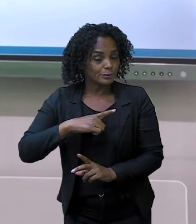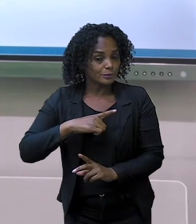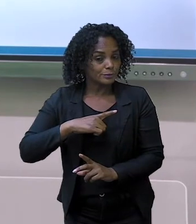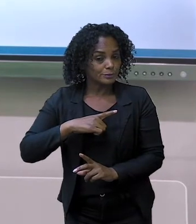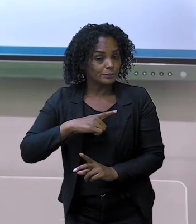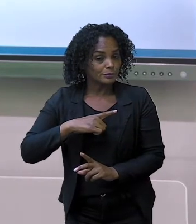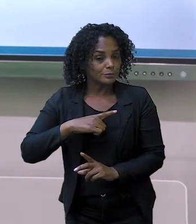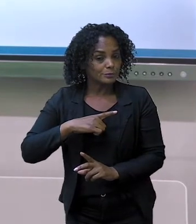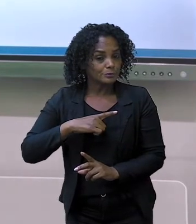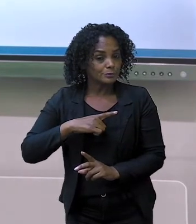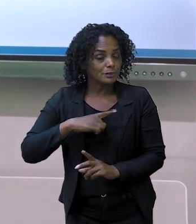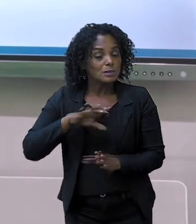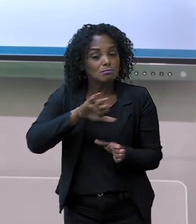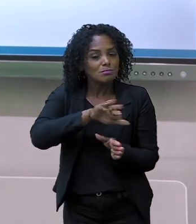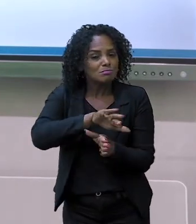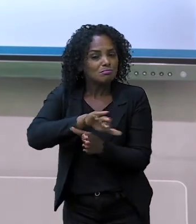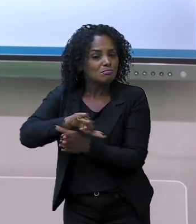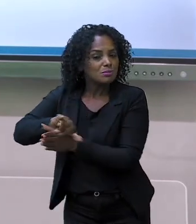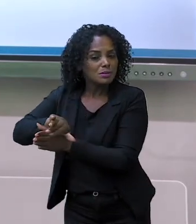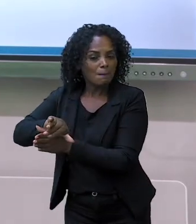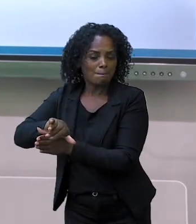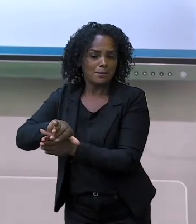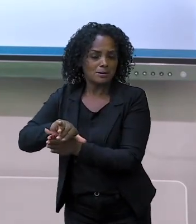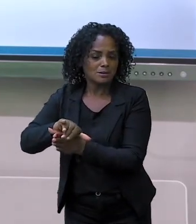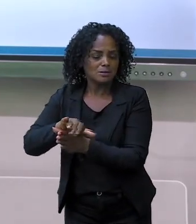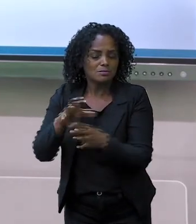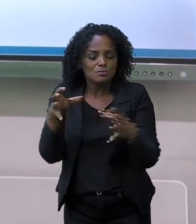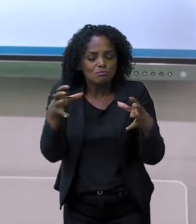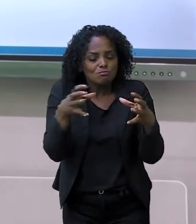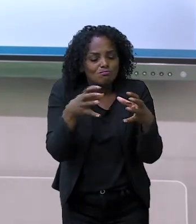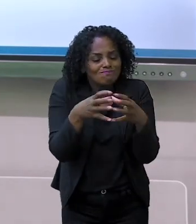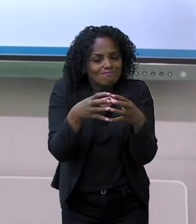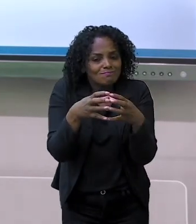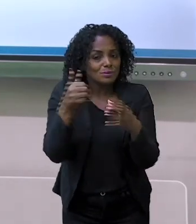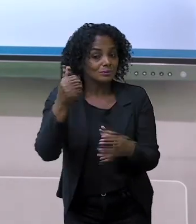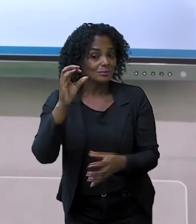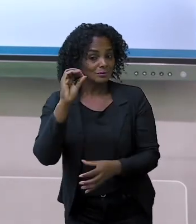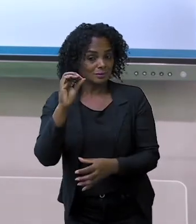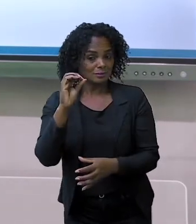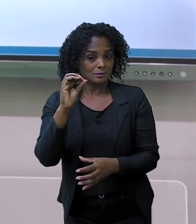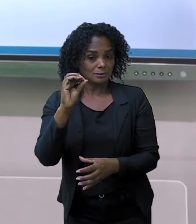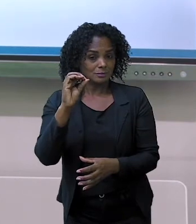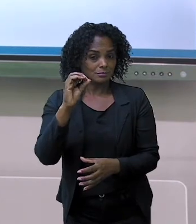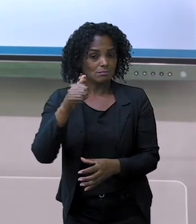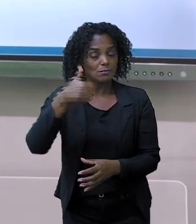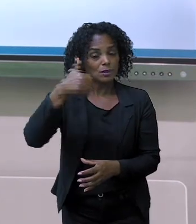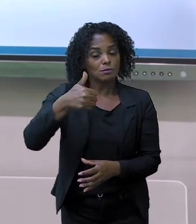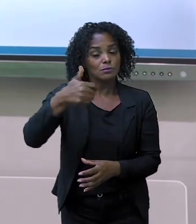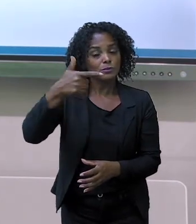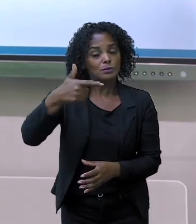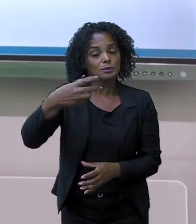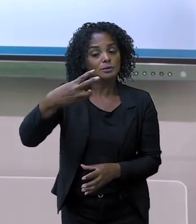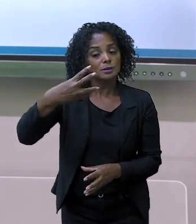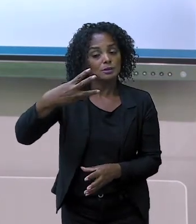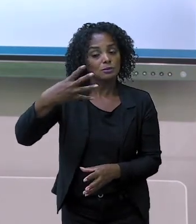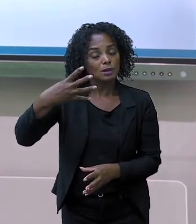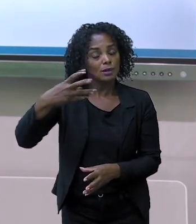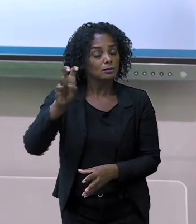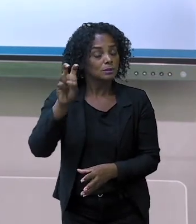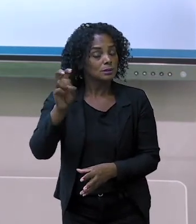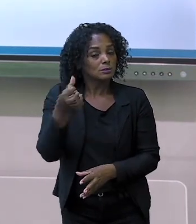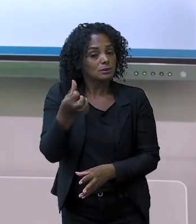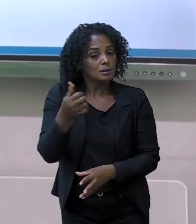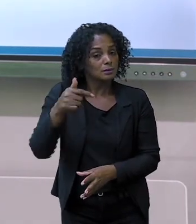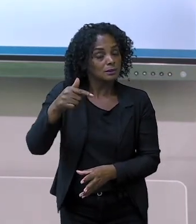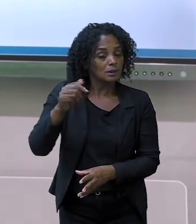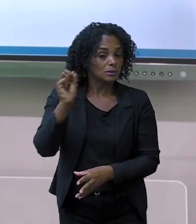Separamos dez. Fizemos um montinho de dez. Vamos contar? Um, dois, três, quatro,